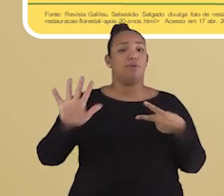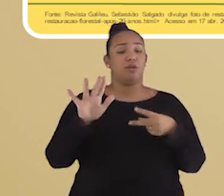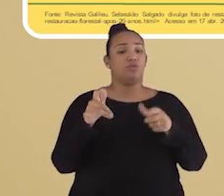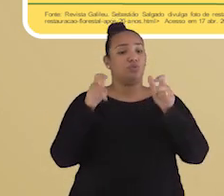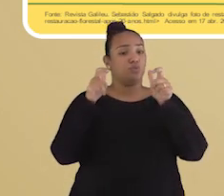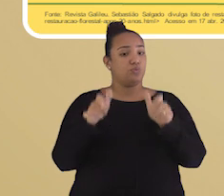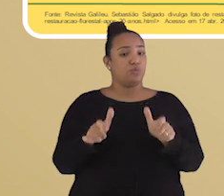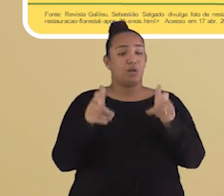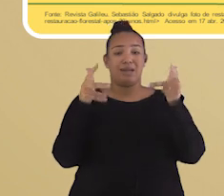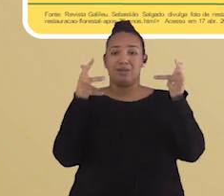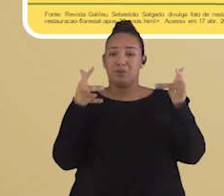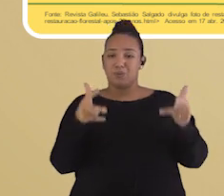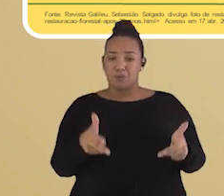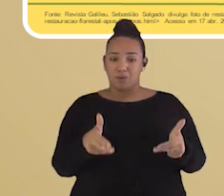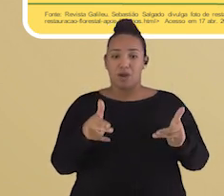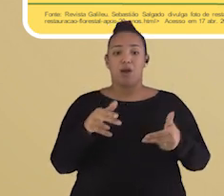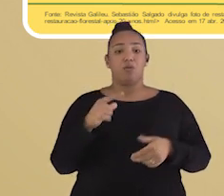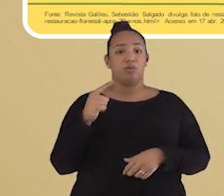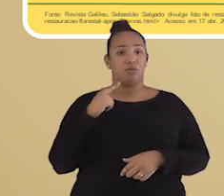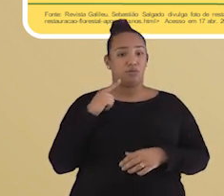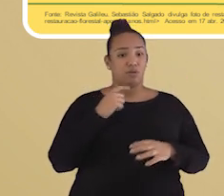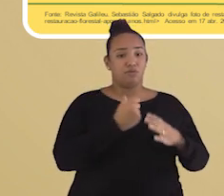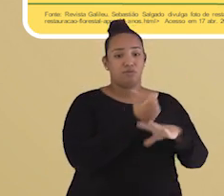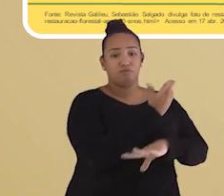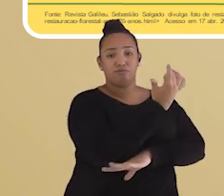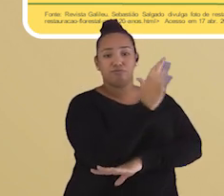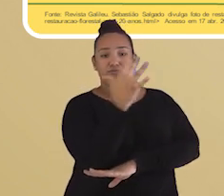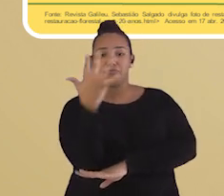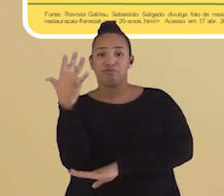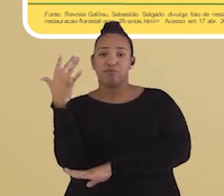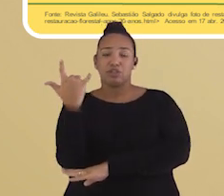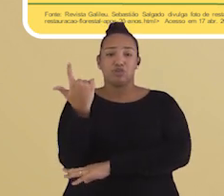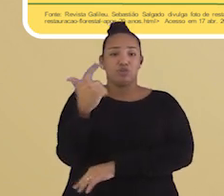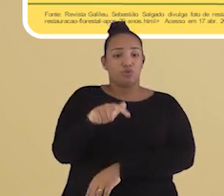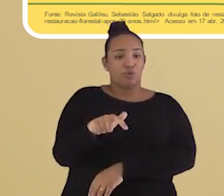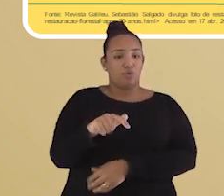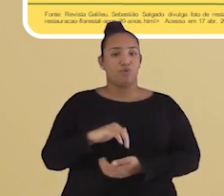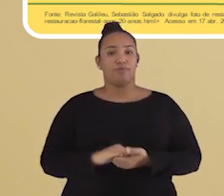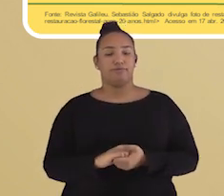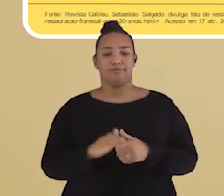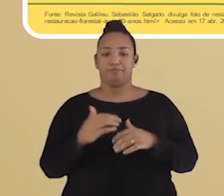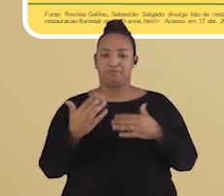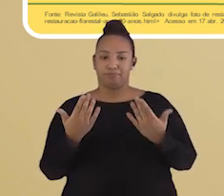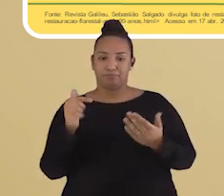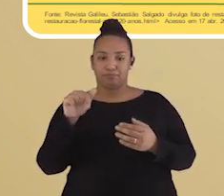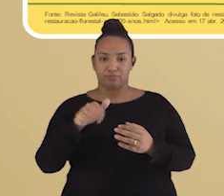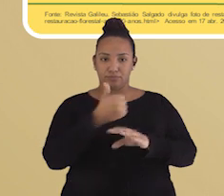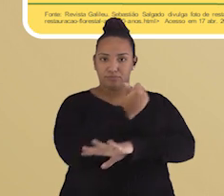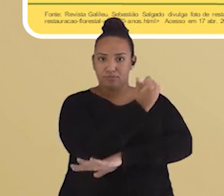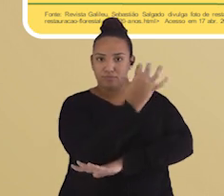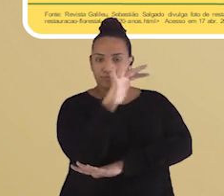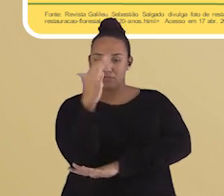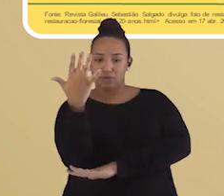terreno, que foi totalmente reflorestado. Esse trabalho de reflorestamento foi feito pelo